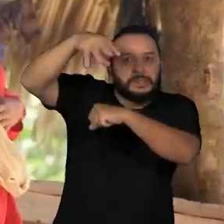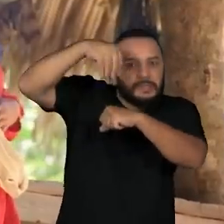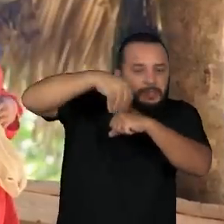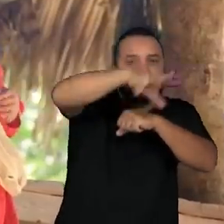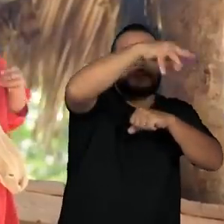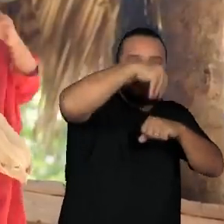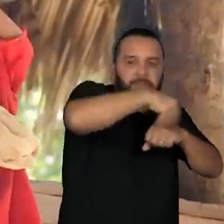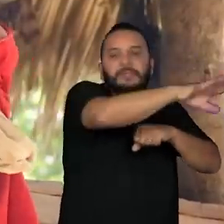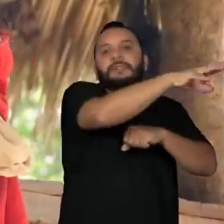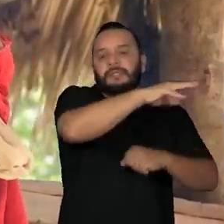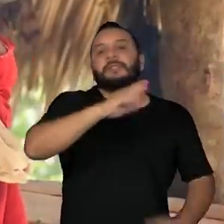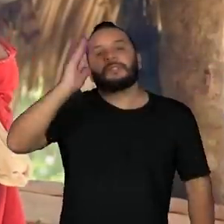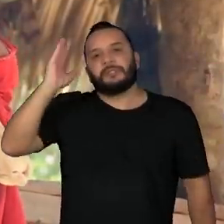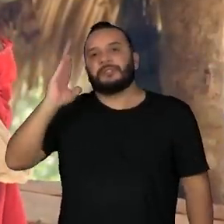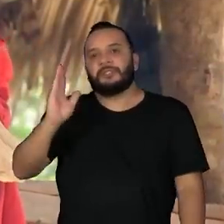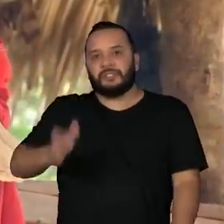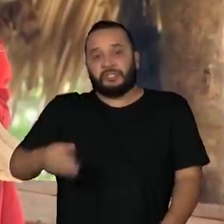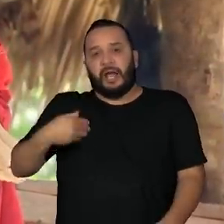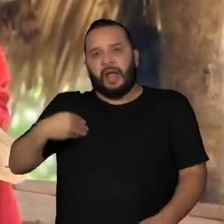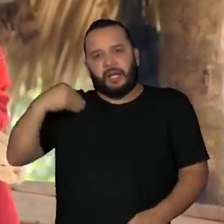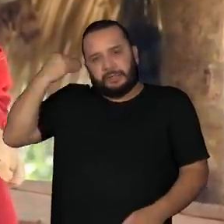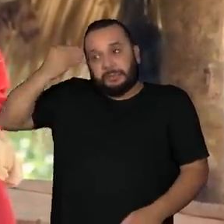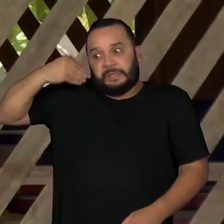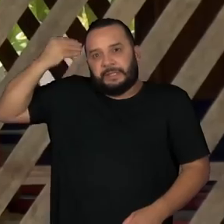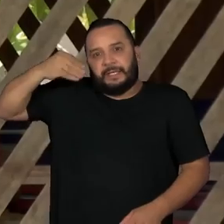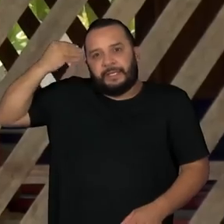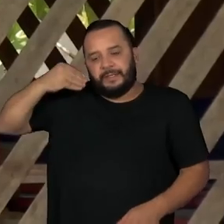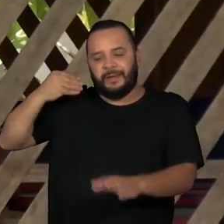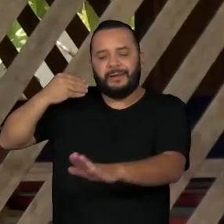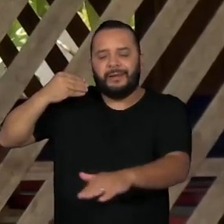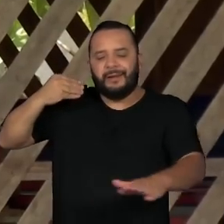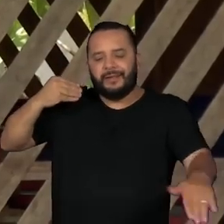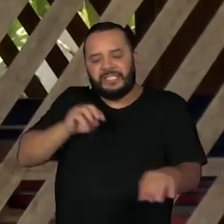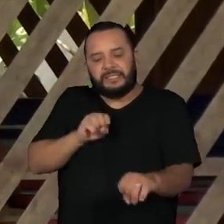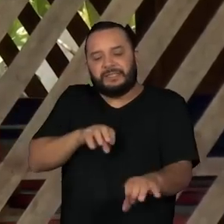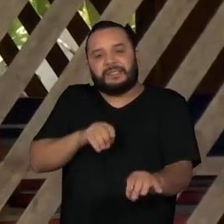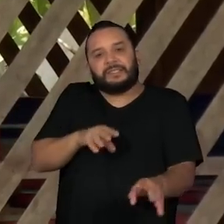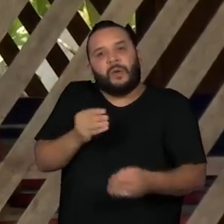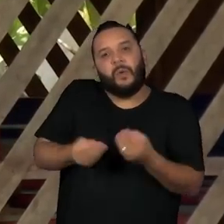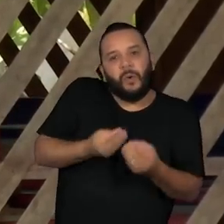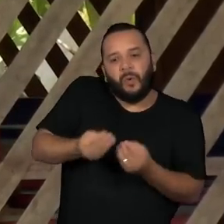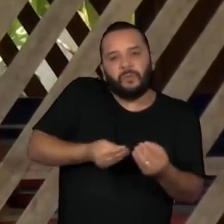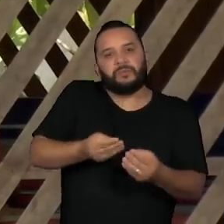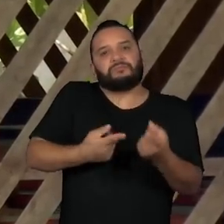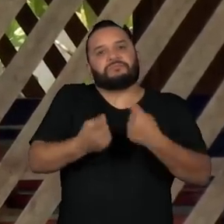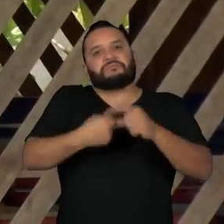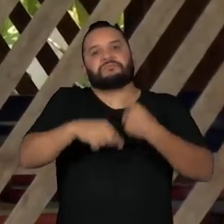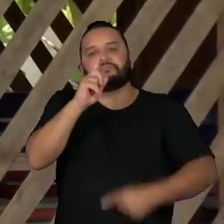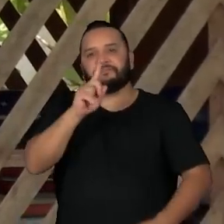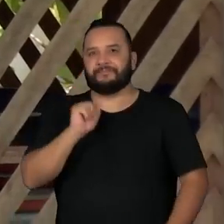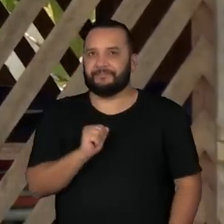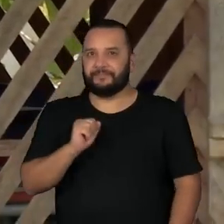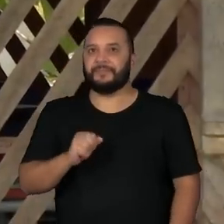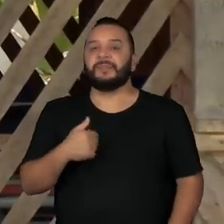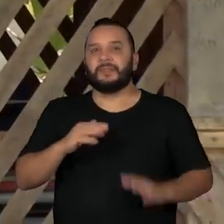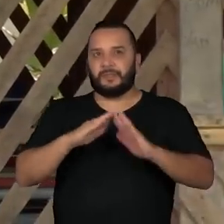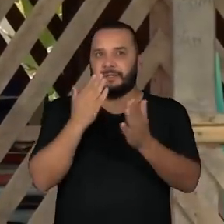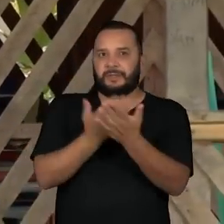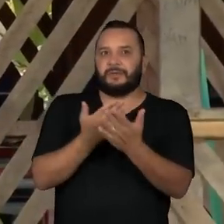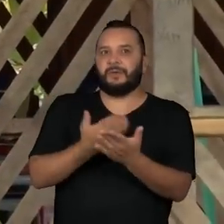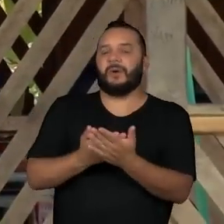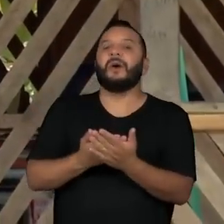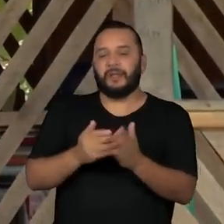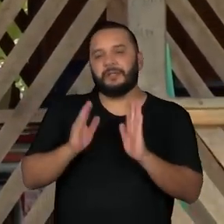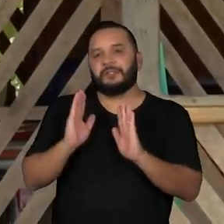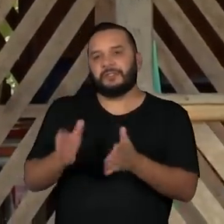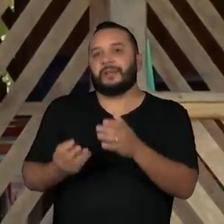quem dá ainda os primeiros passos. Por acreditar nas sementes da educação, a Escola Axaninca foi fundada há 31